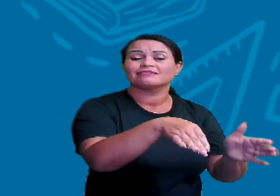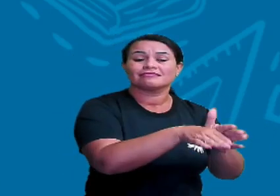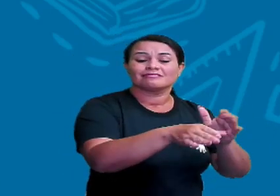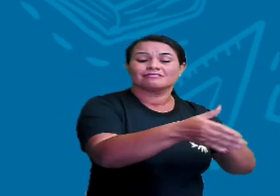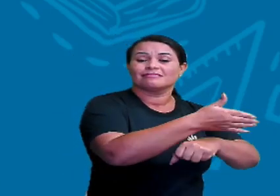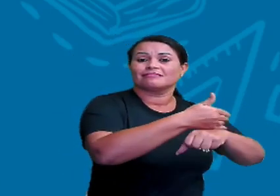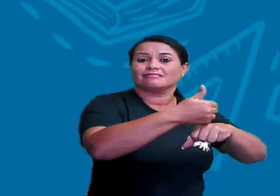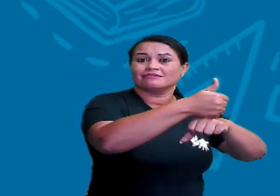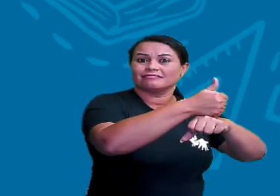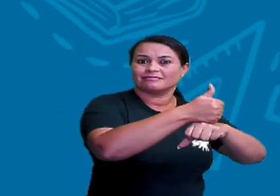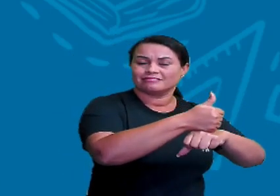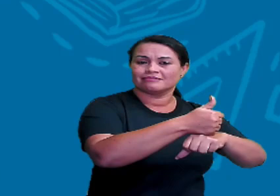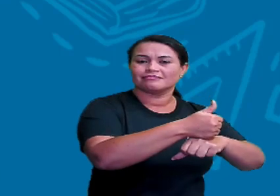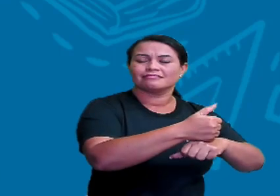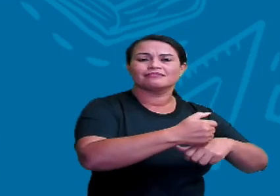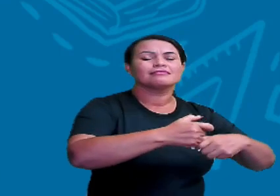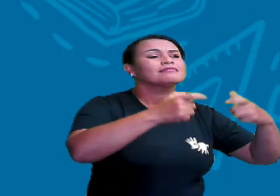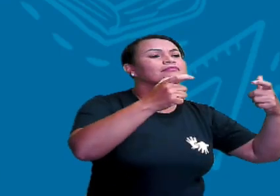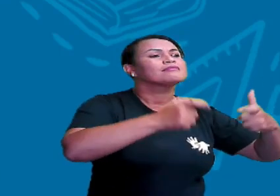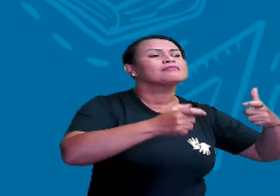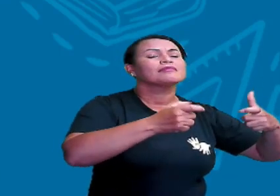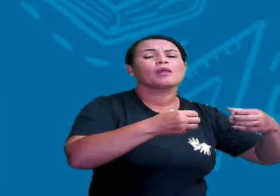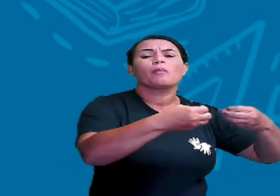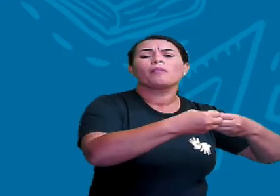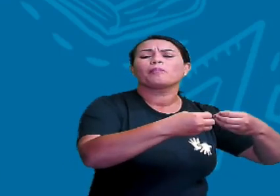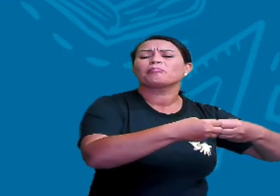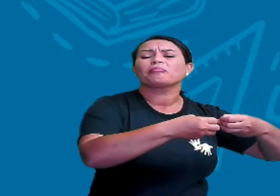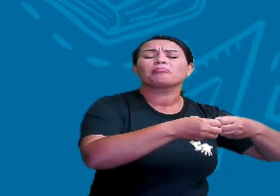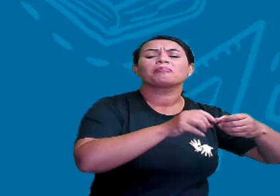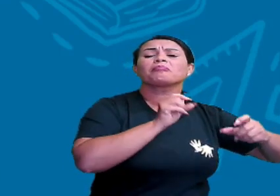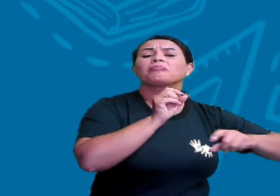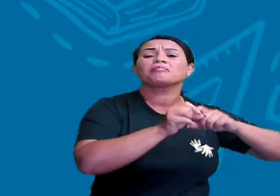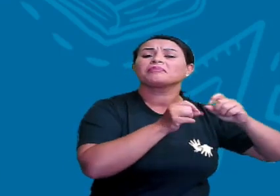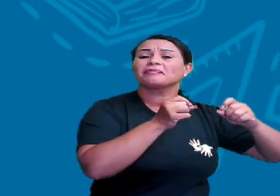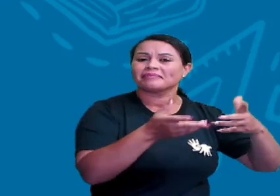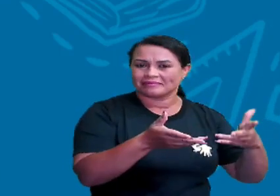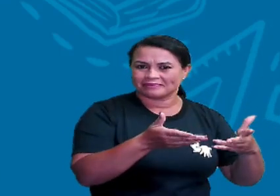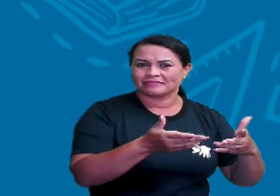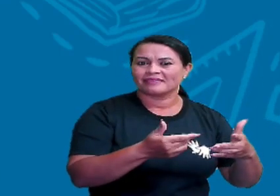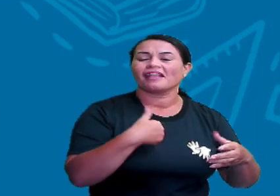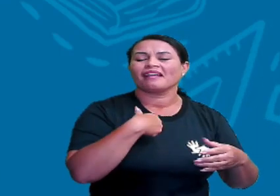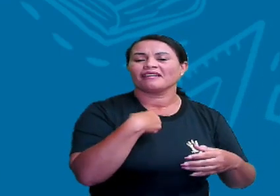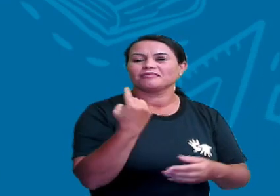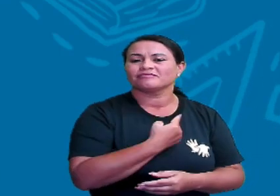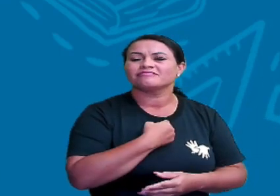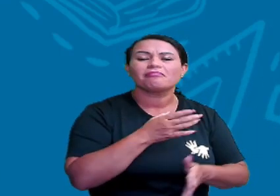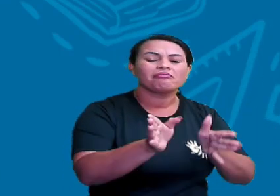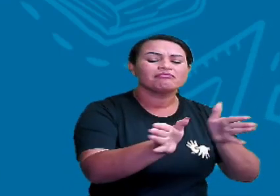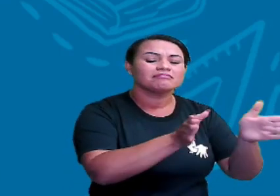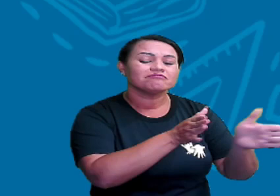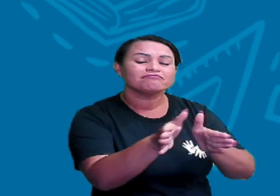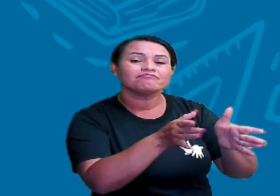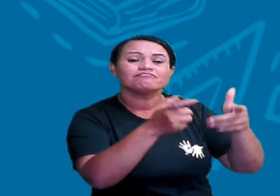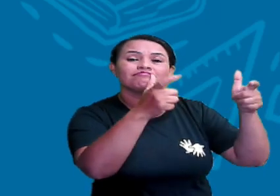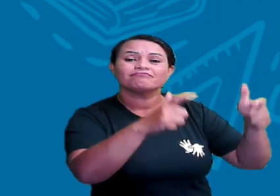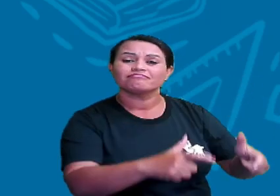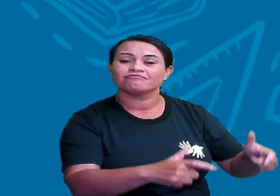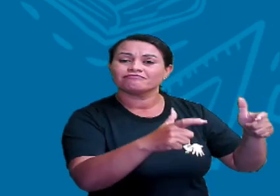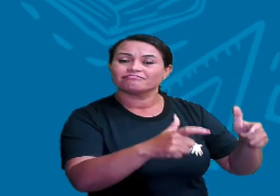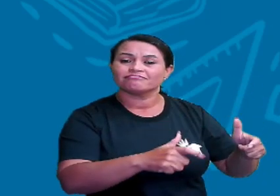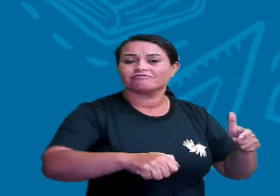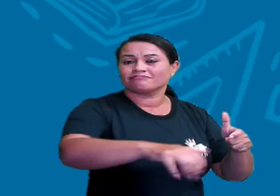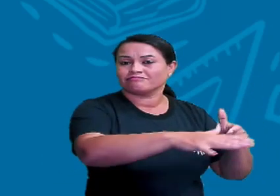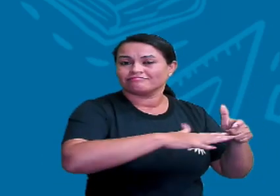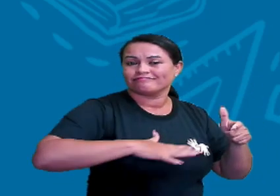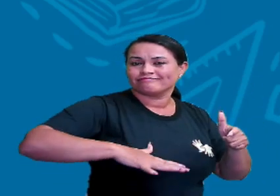praça, dar um ponto de localização, ponto de referência e assim a gente vai se orientando, né? Se localizando no